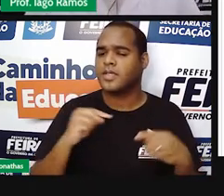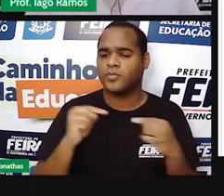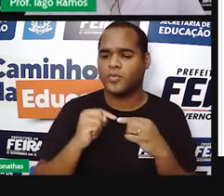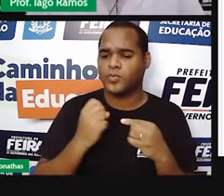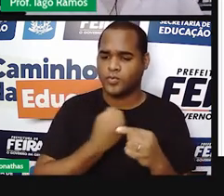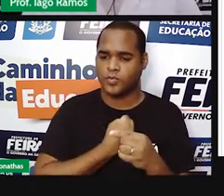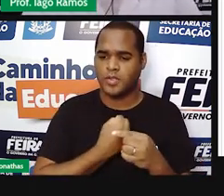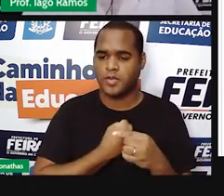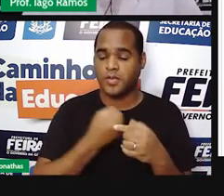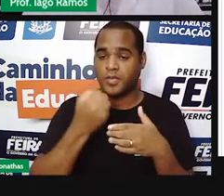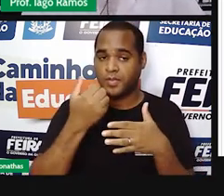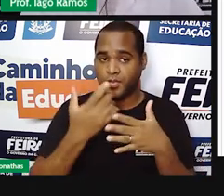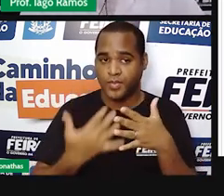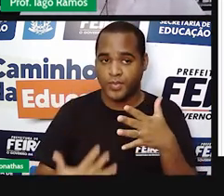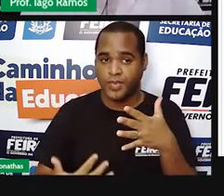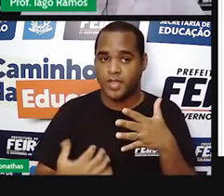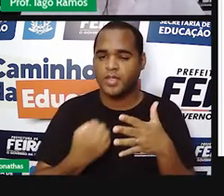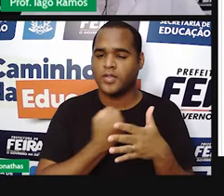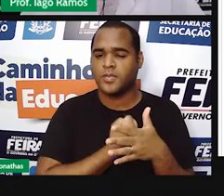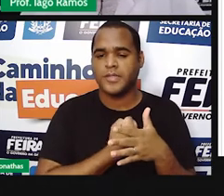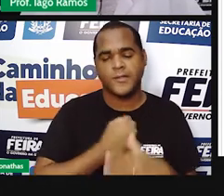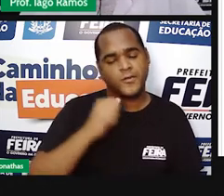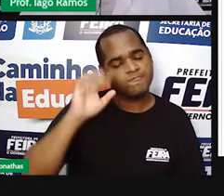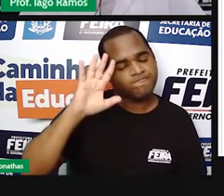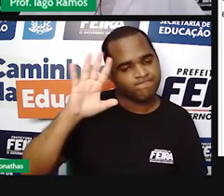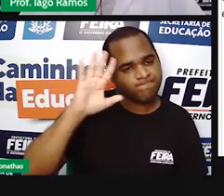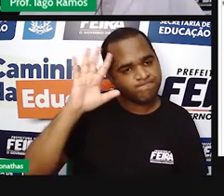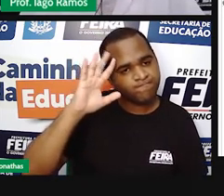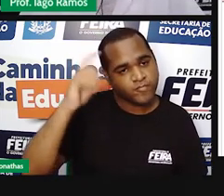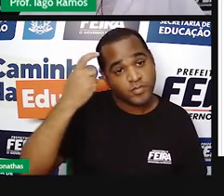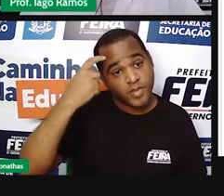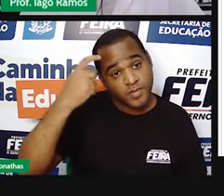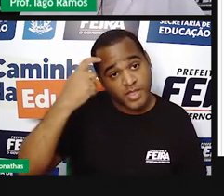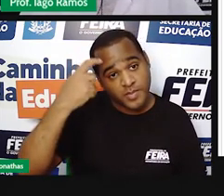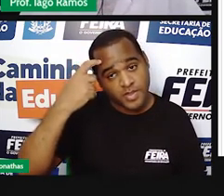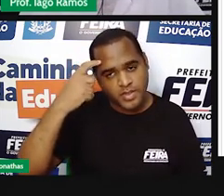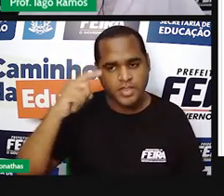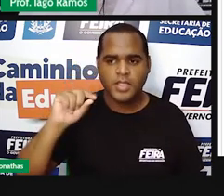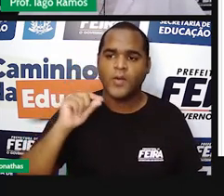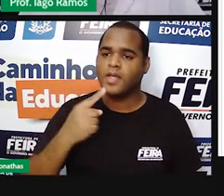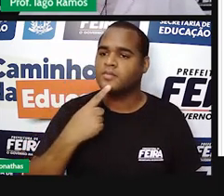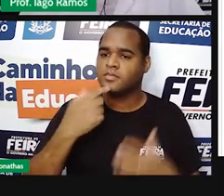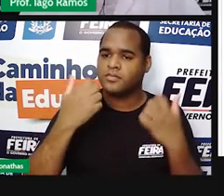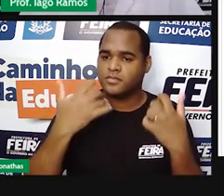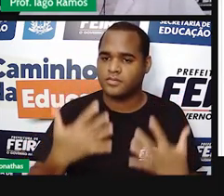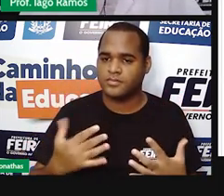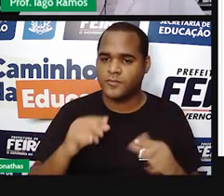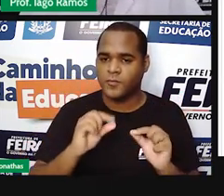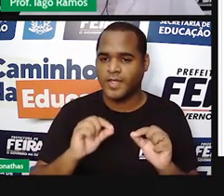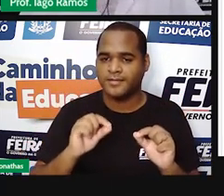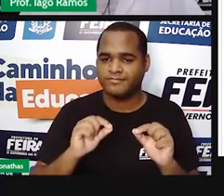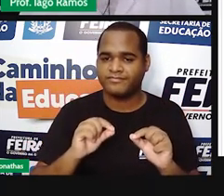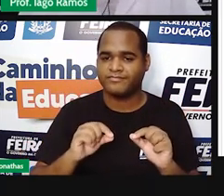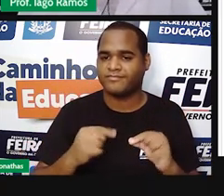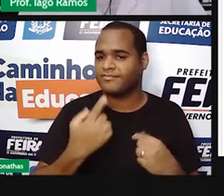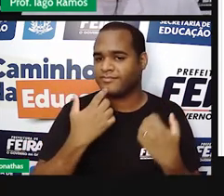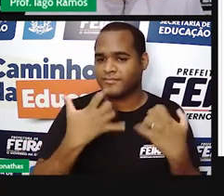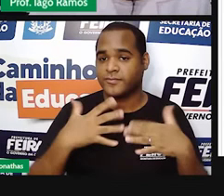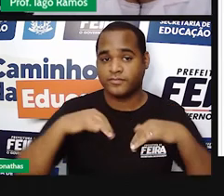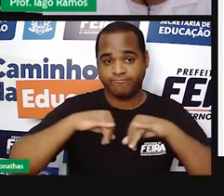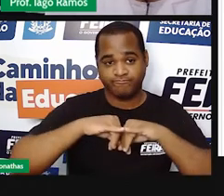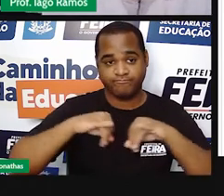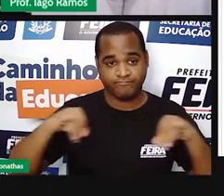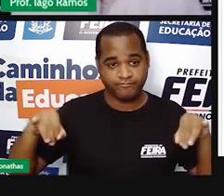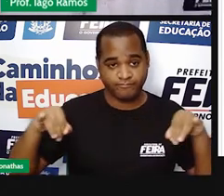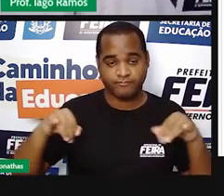desse tipo de número que eu estou aqui pensando e vou falar para você agora, através desse